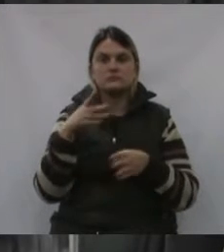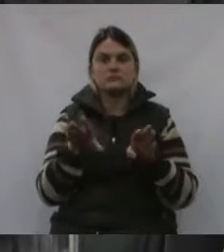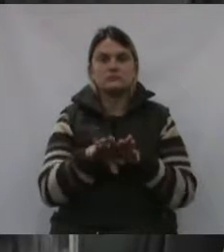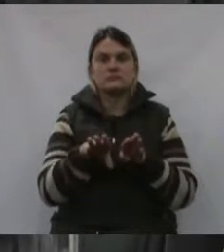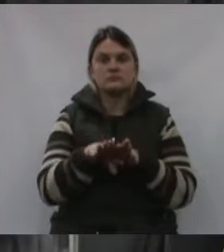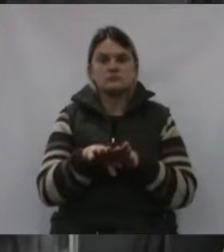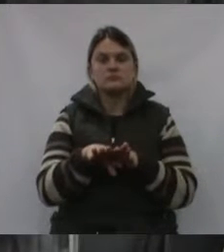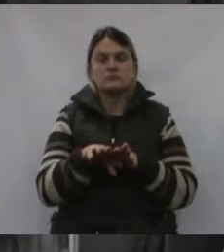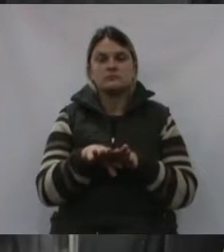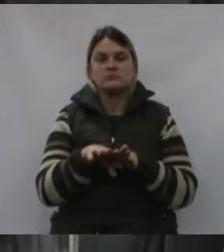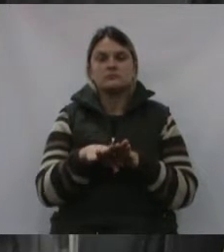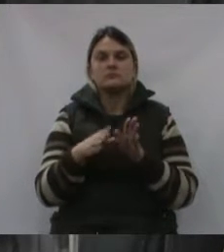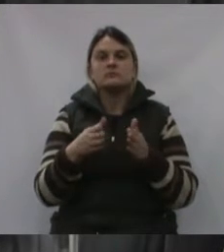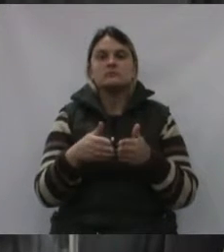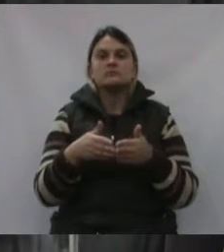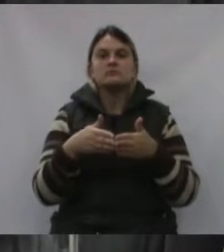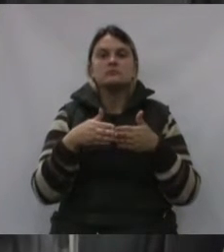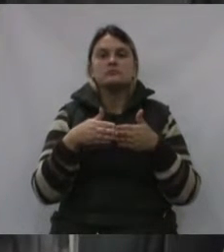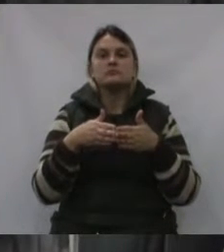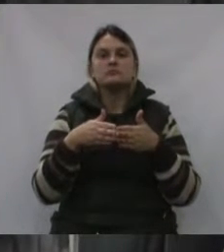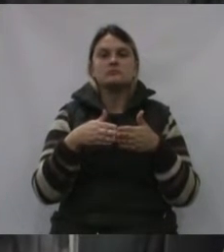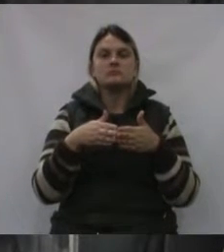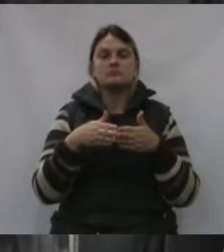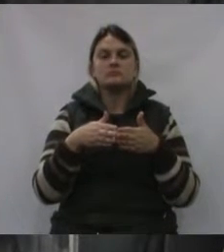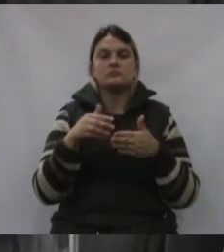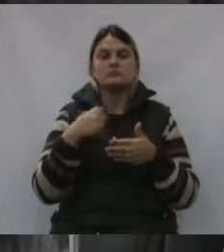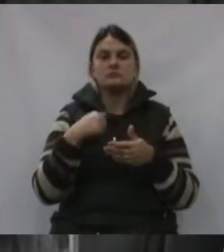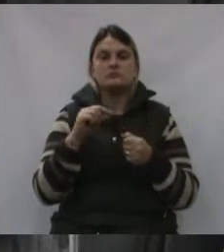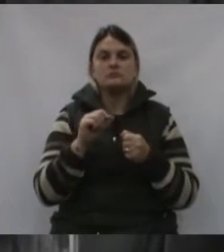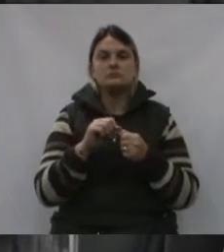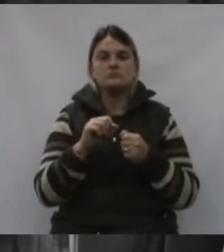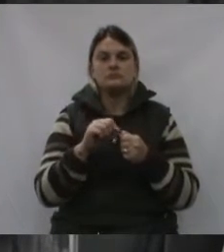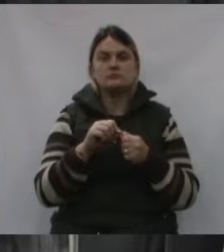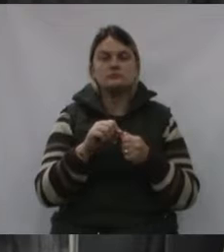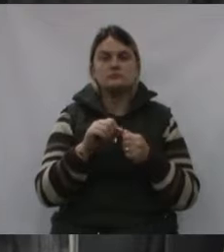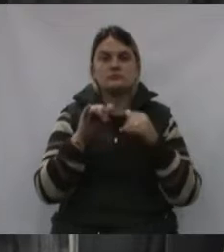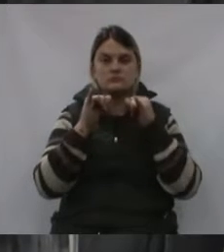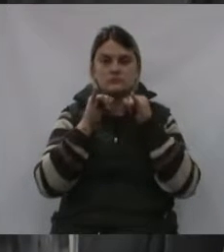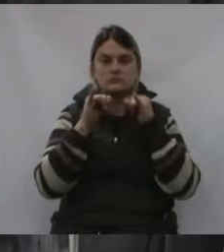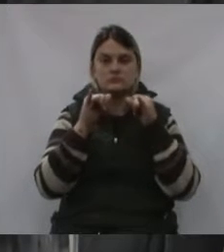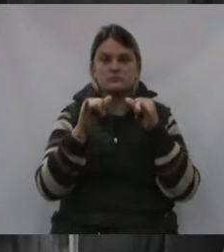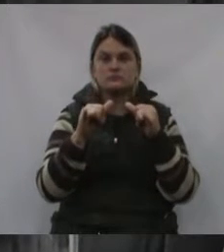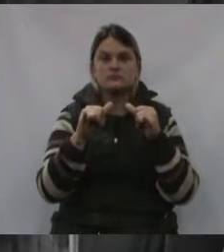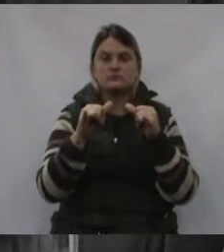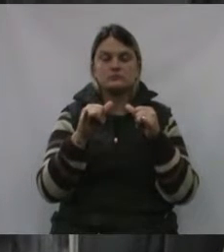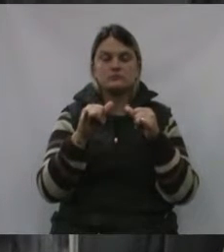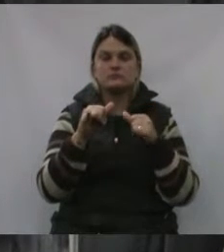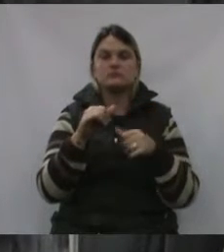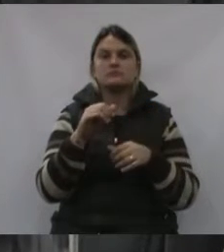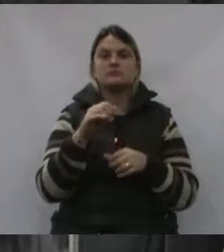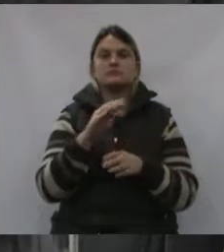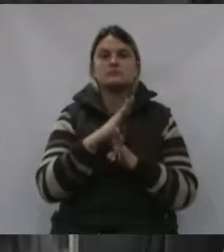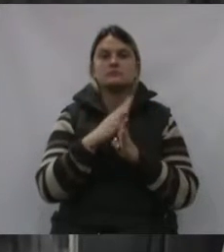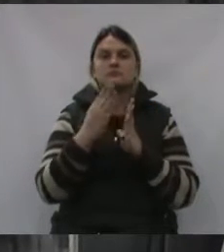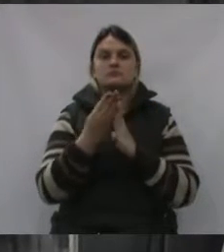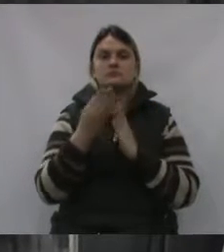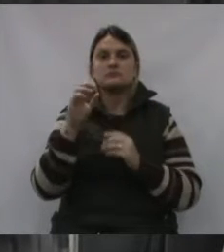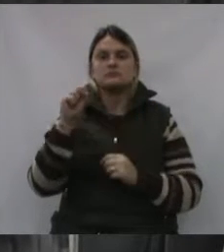requerimento que eu fiz, de uma indicação que eu fiz em São Cristóvão, que